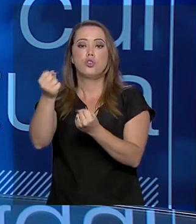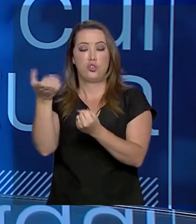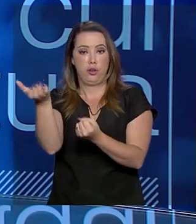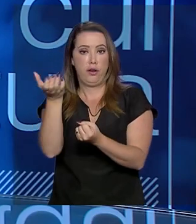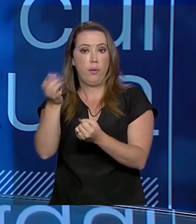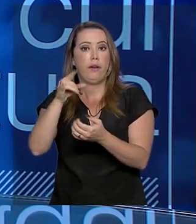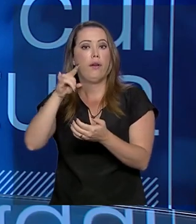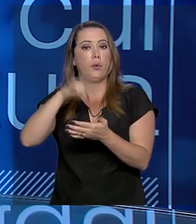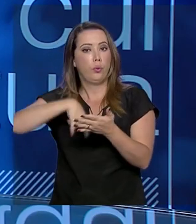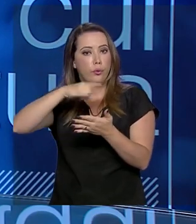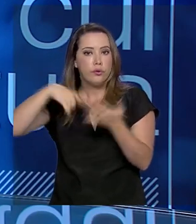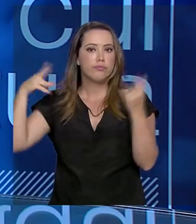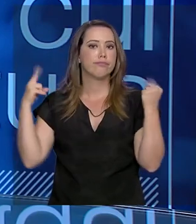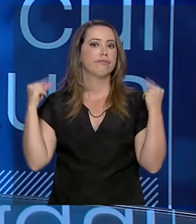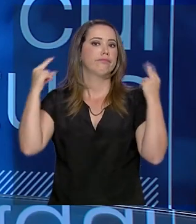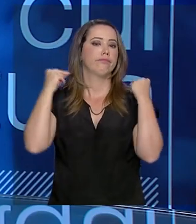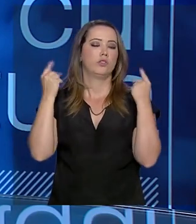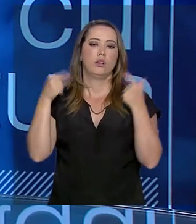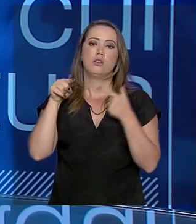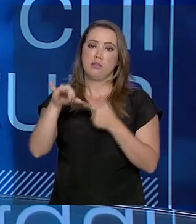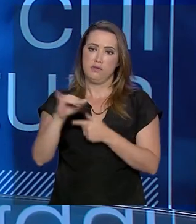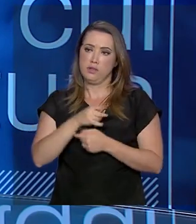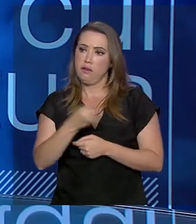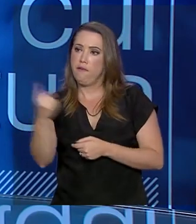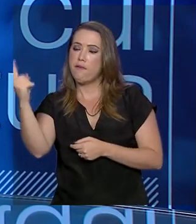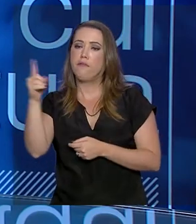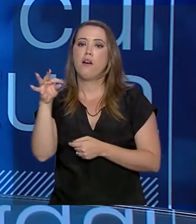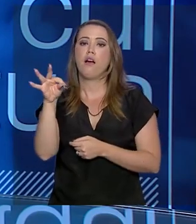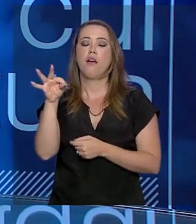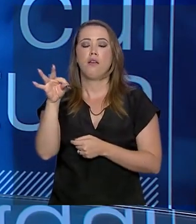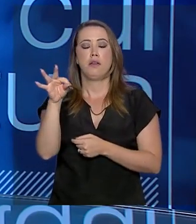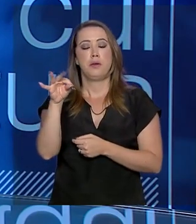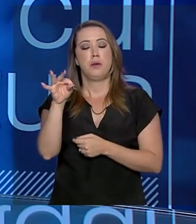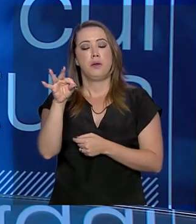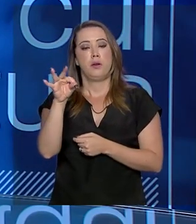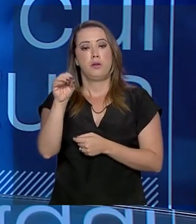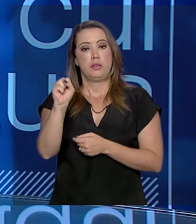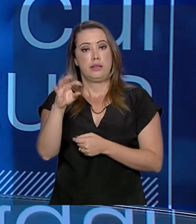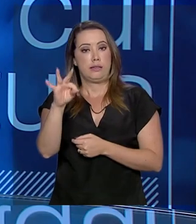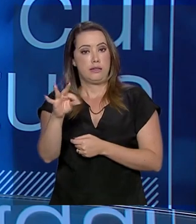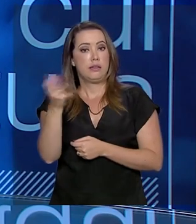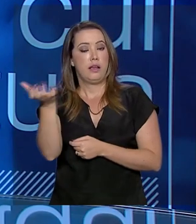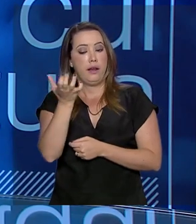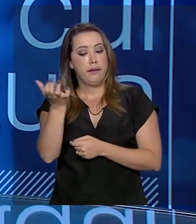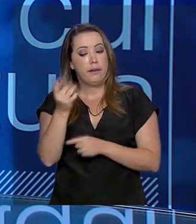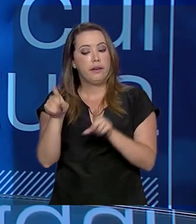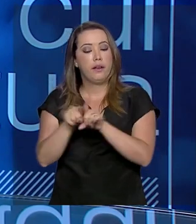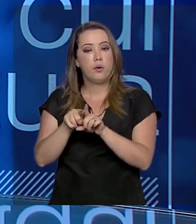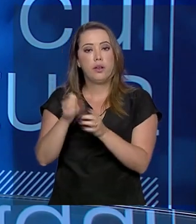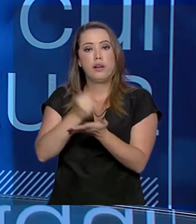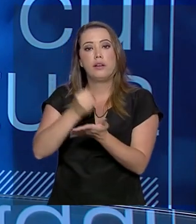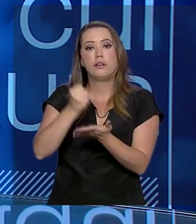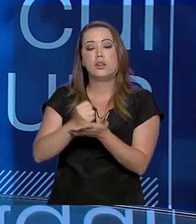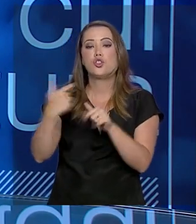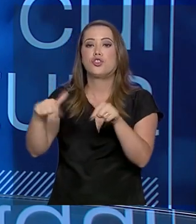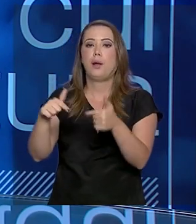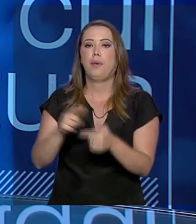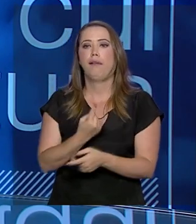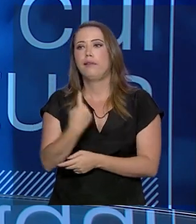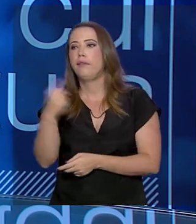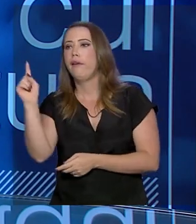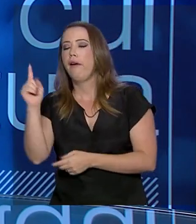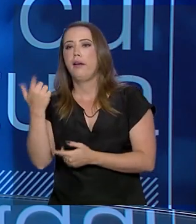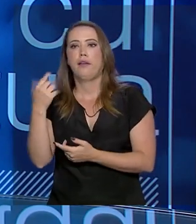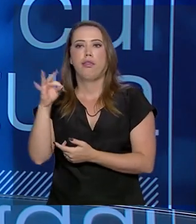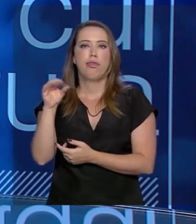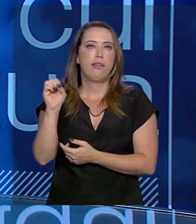do Trabalho quer a sua carteira, a sua CLT, para poder trabalhar. Quem vai ao TSE, ao TRE, quer ser o título de eleitor. E quem vem ao Ministério da Agricultura,